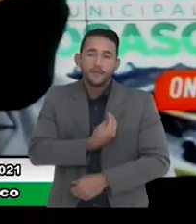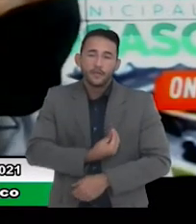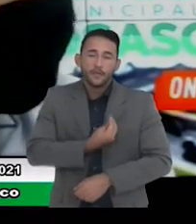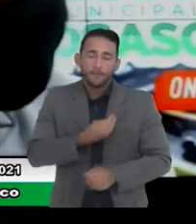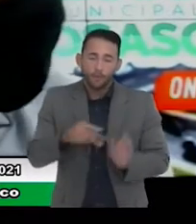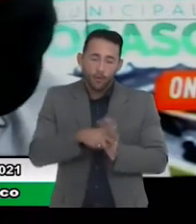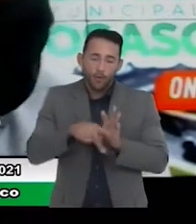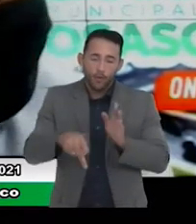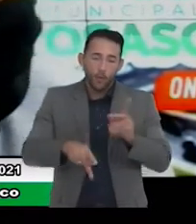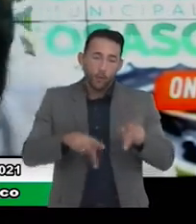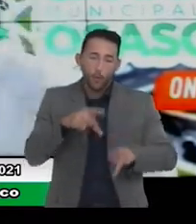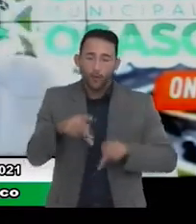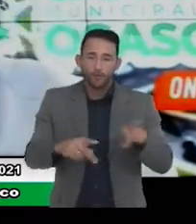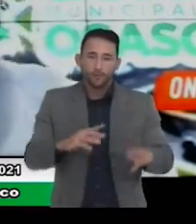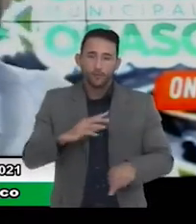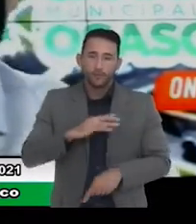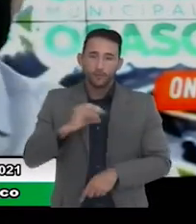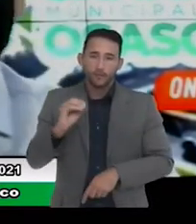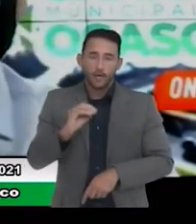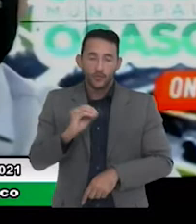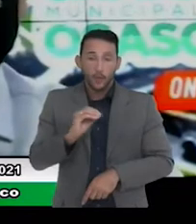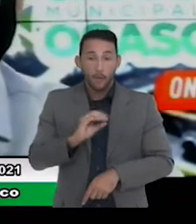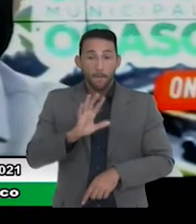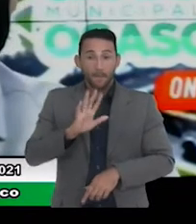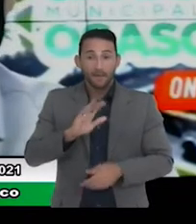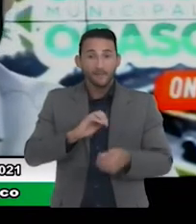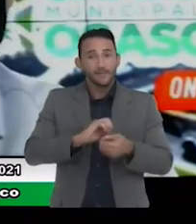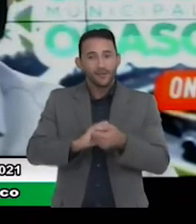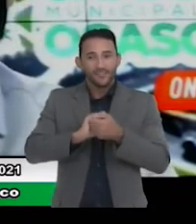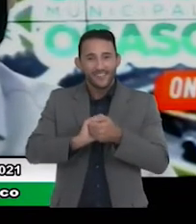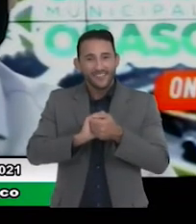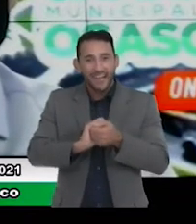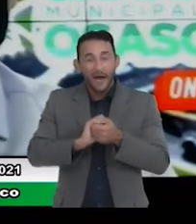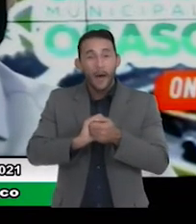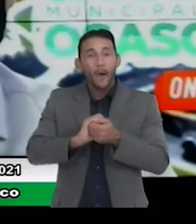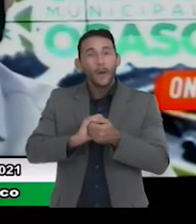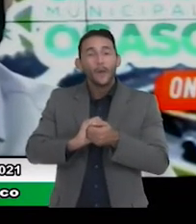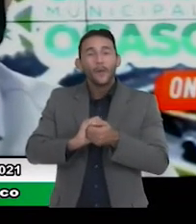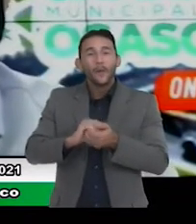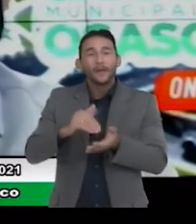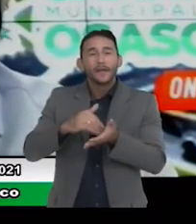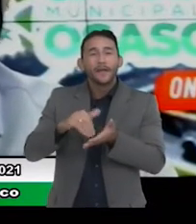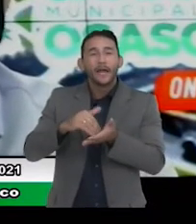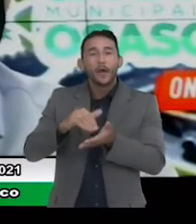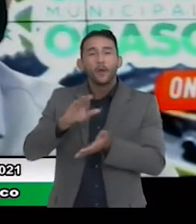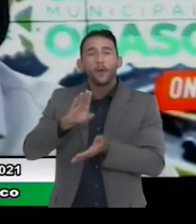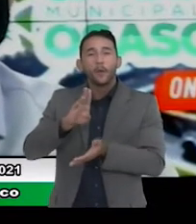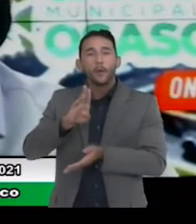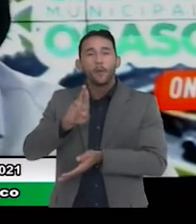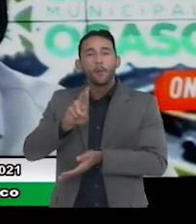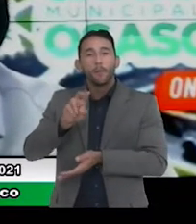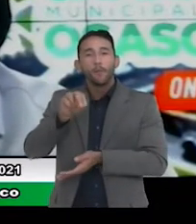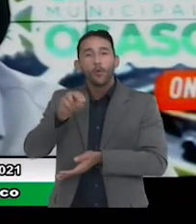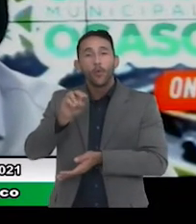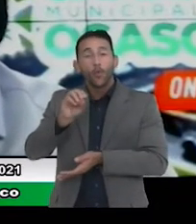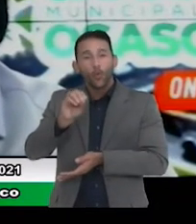quero saudar aqui o Bruno Mancini que é o secretário de finanças de Osasco né